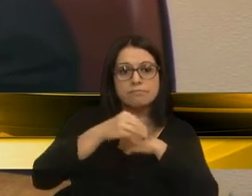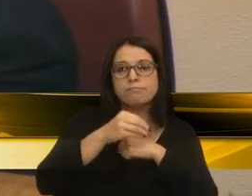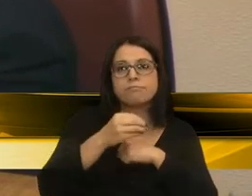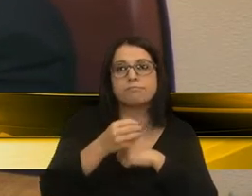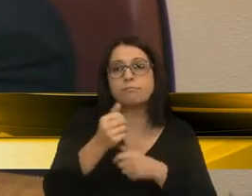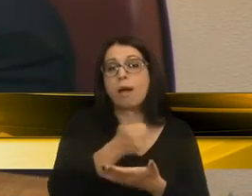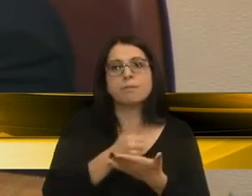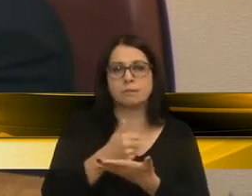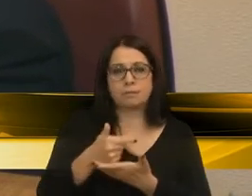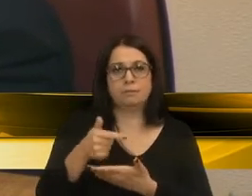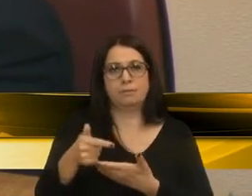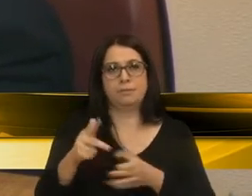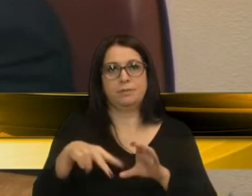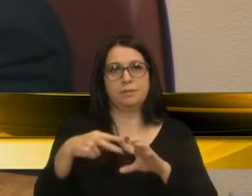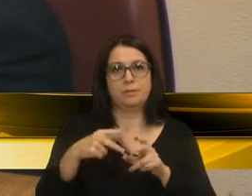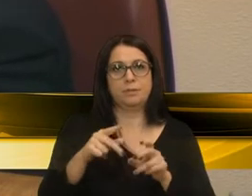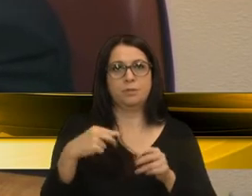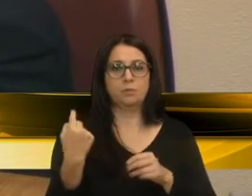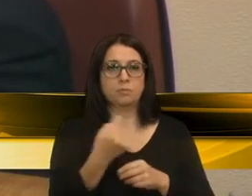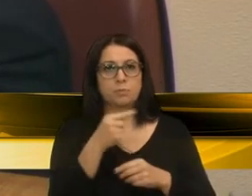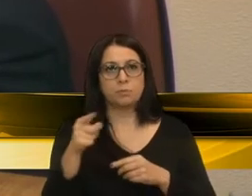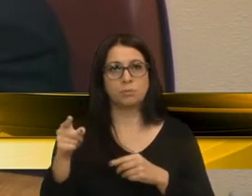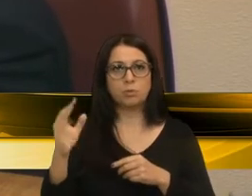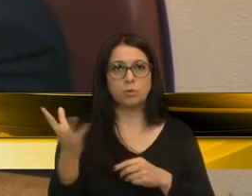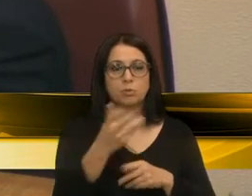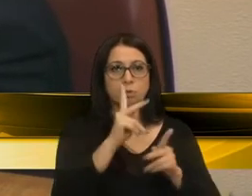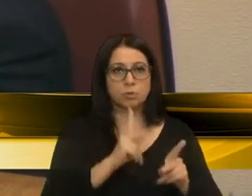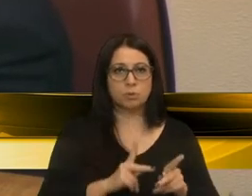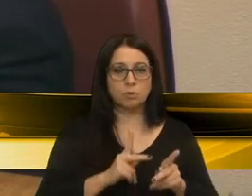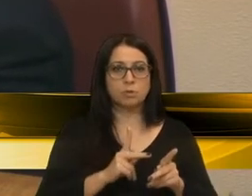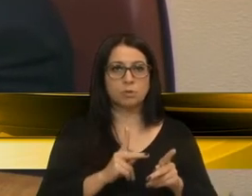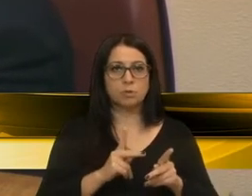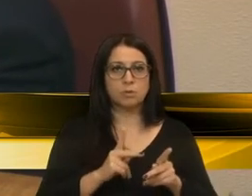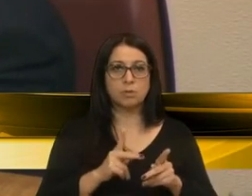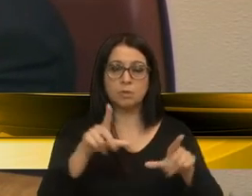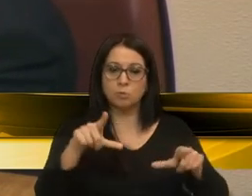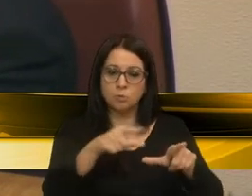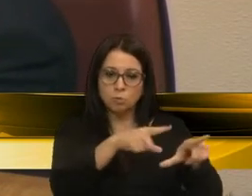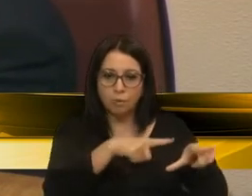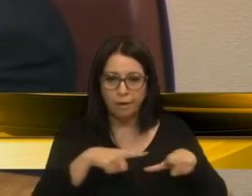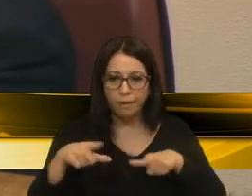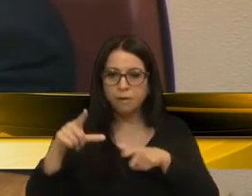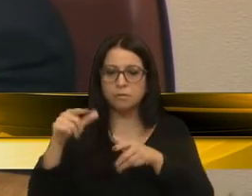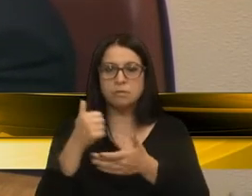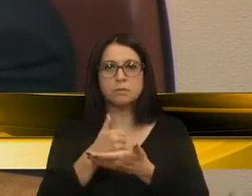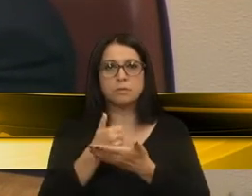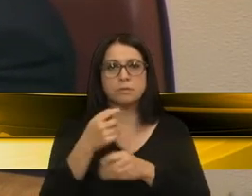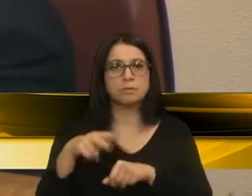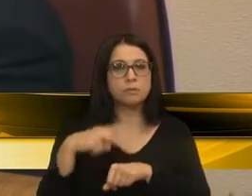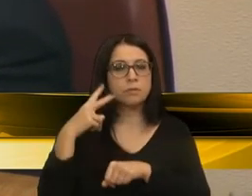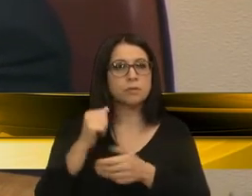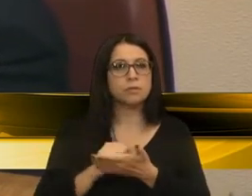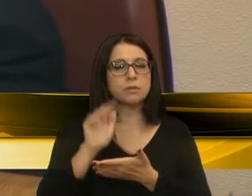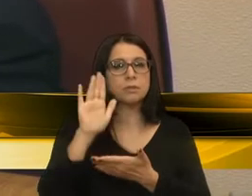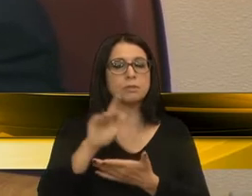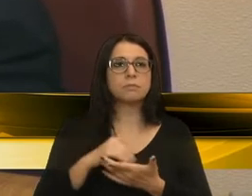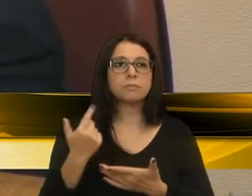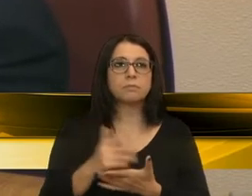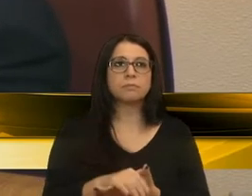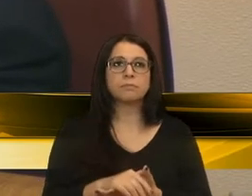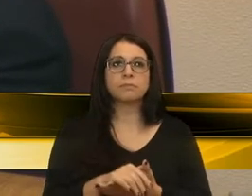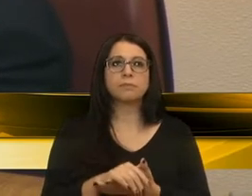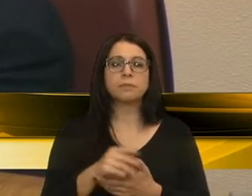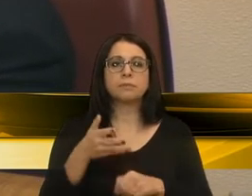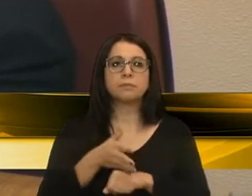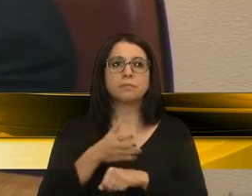básicas, aqui na Câmara, nós vamos colocar todo o pessoal que presta serviço nos gabinetes também. Uma declaração de líder do Vamos convidar quem quiser